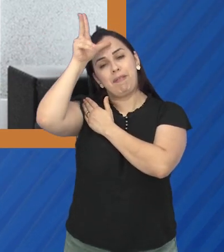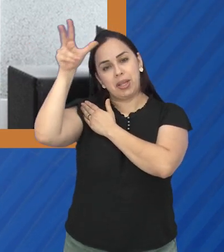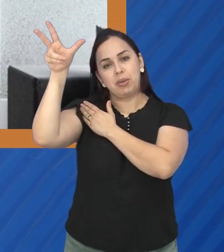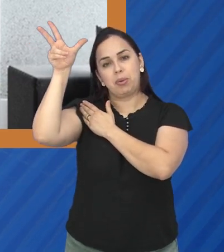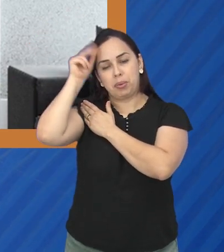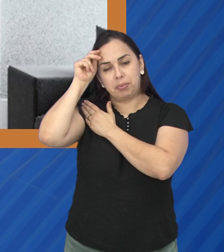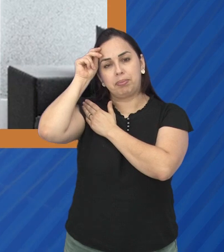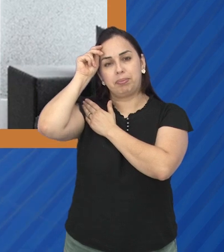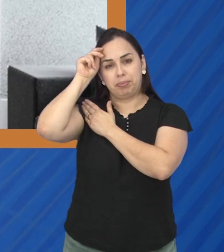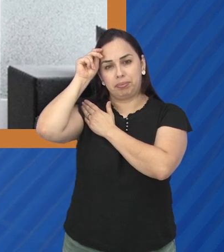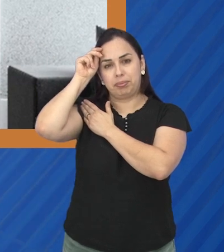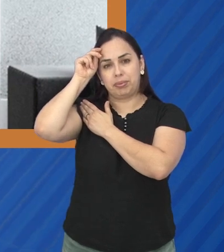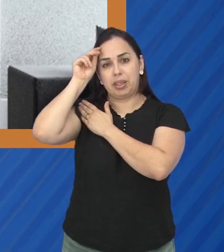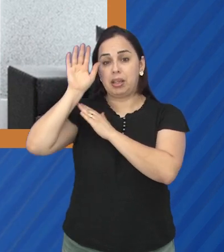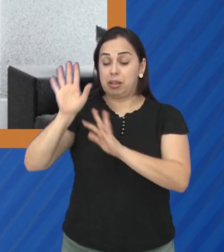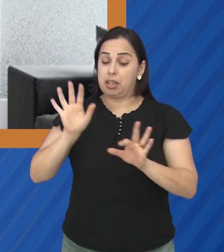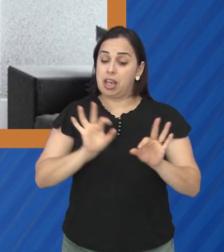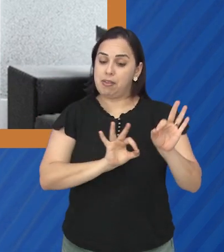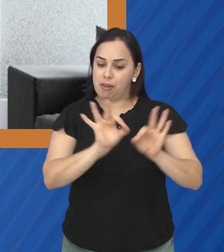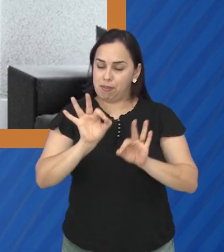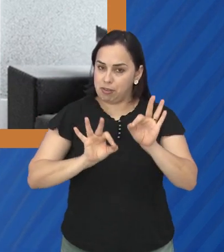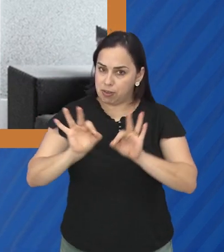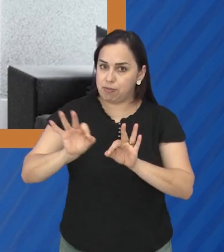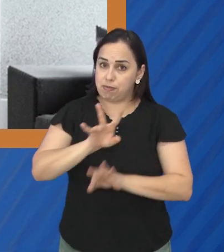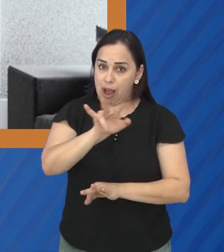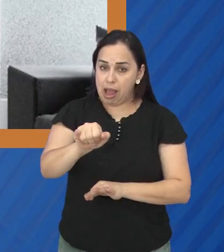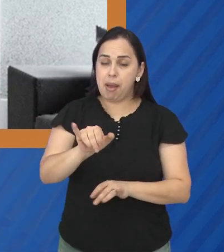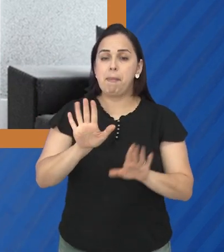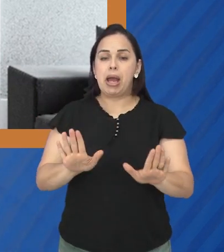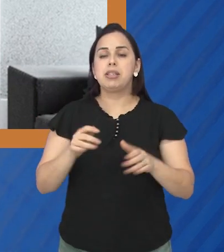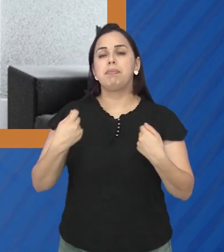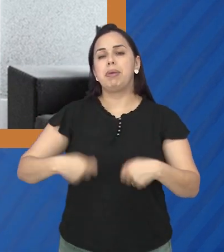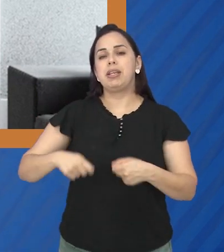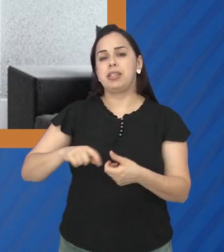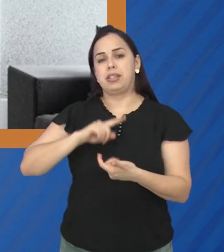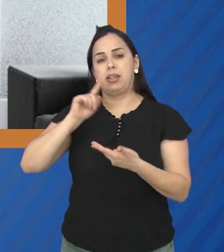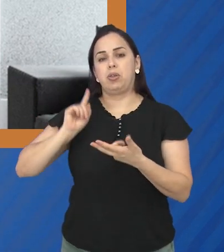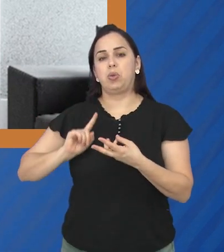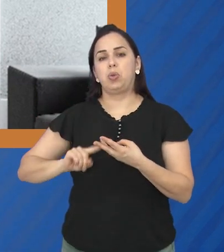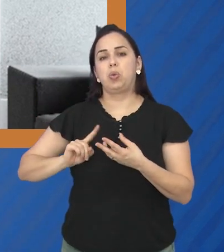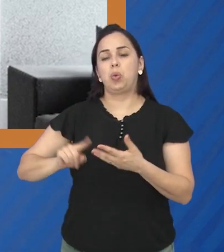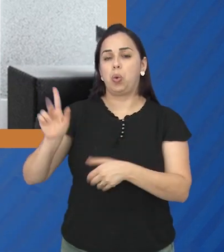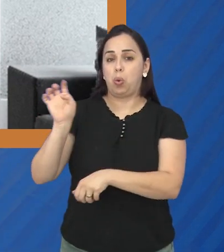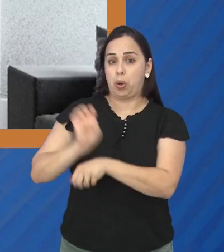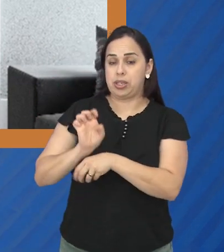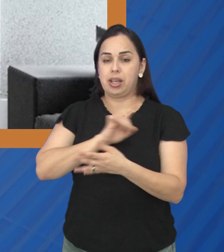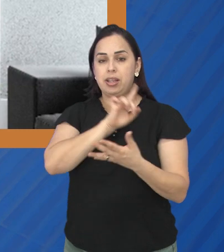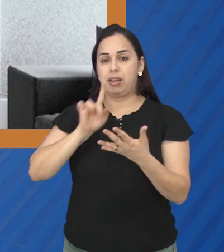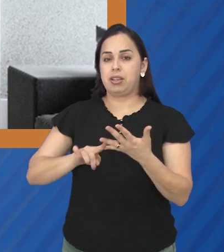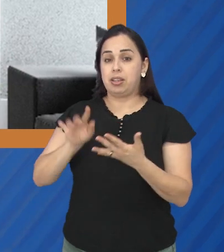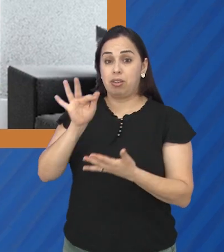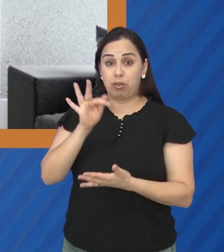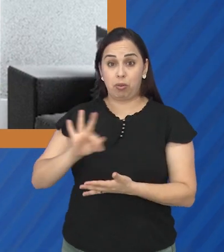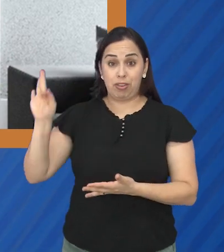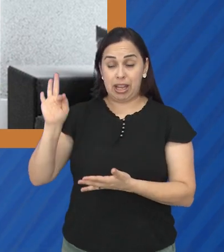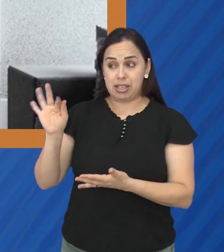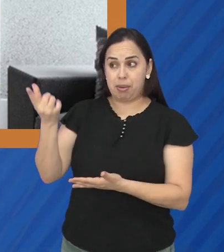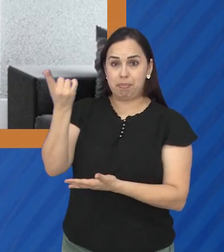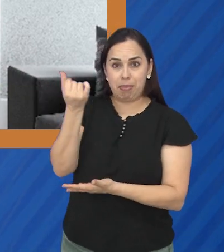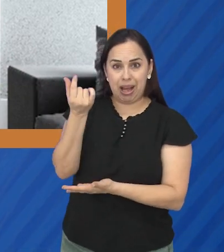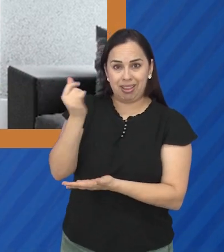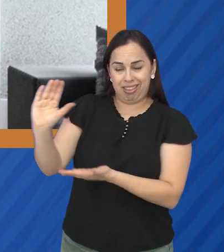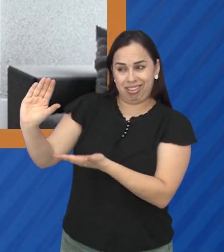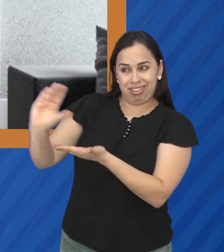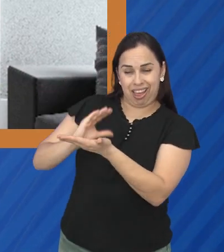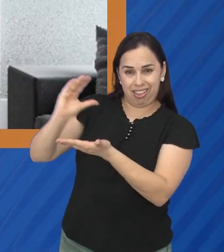município do ponto de vista de organização mas ela precisa do Estado e da Federação para o financiamento